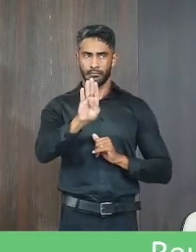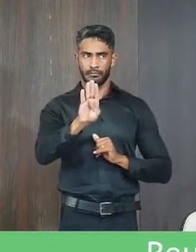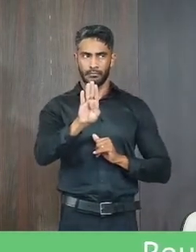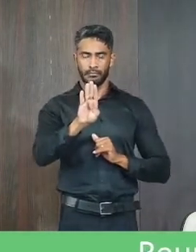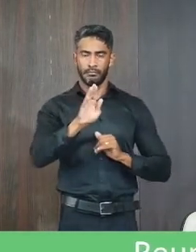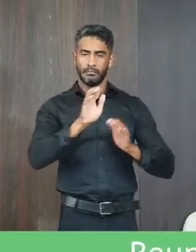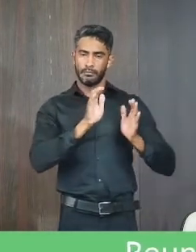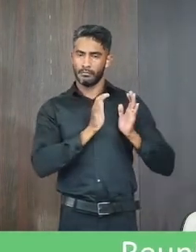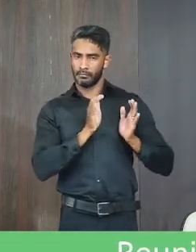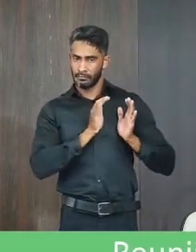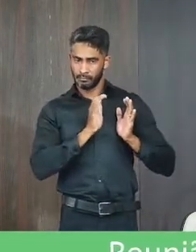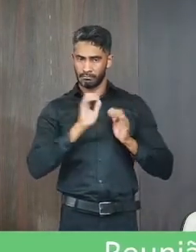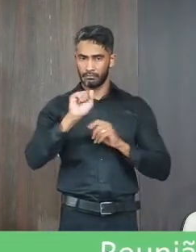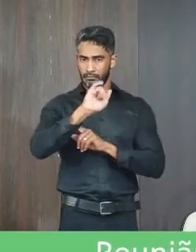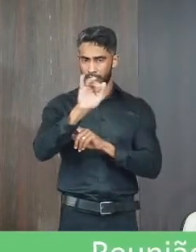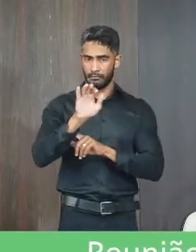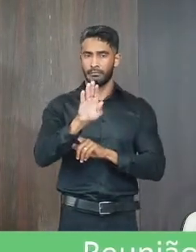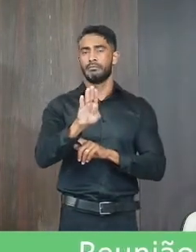A APAE de Janaúba